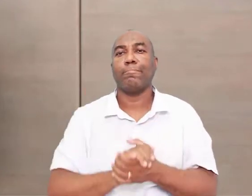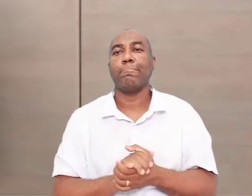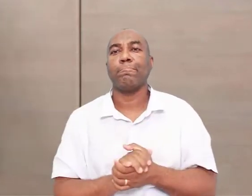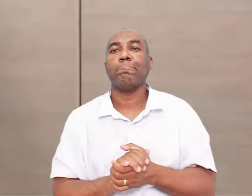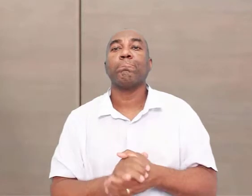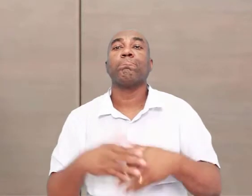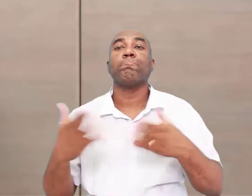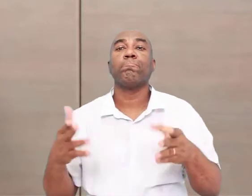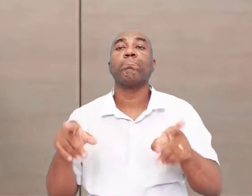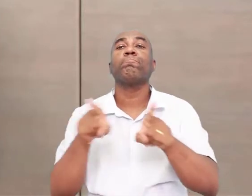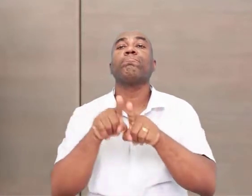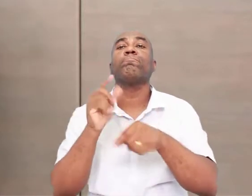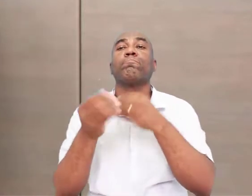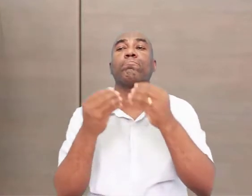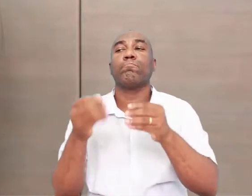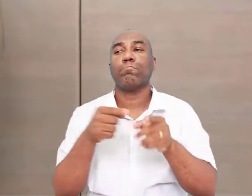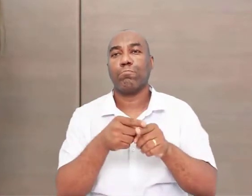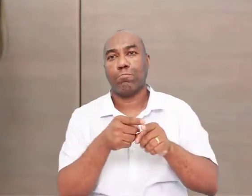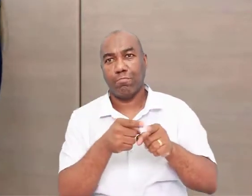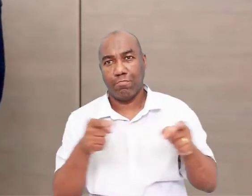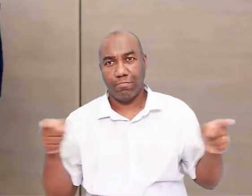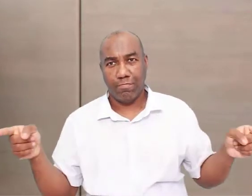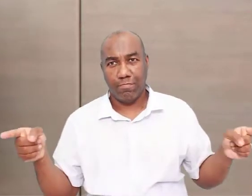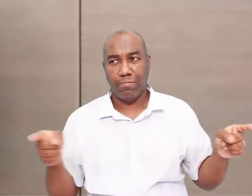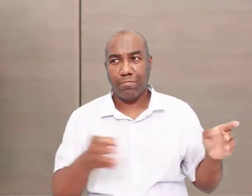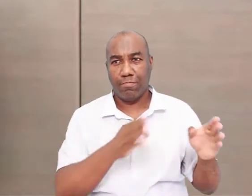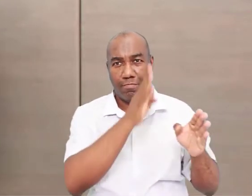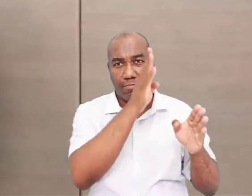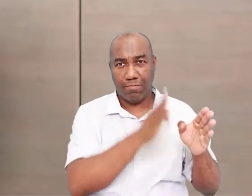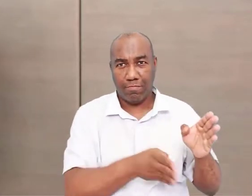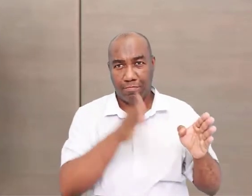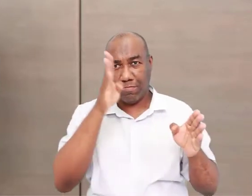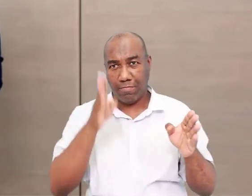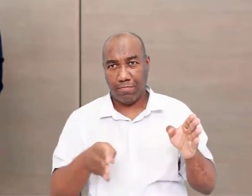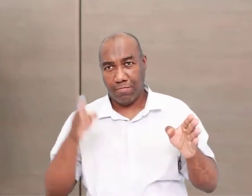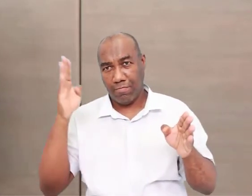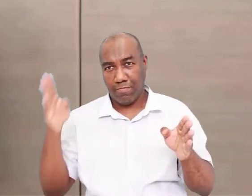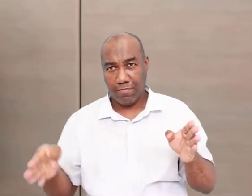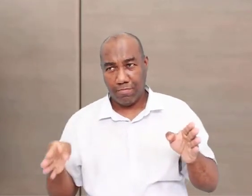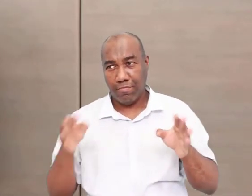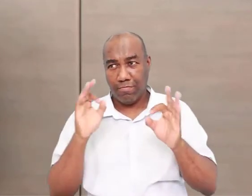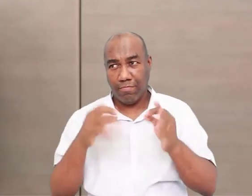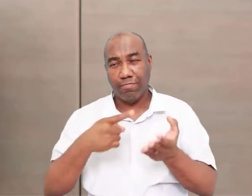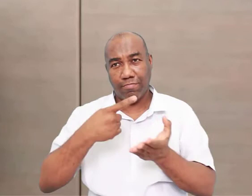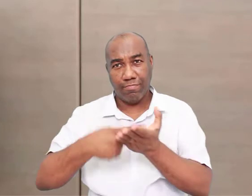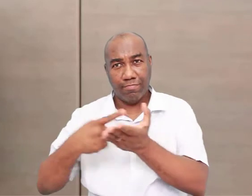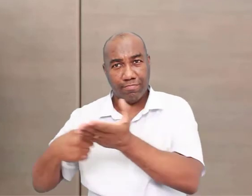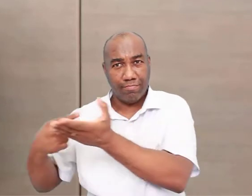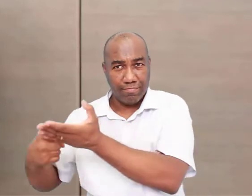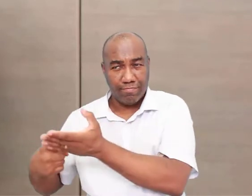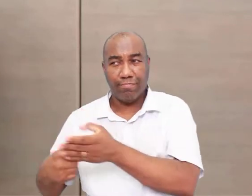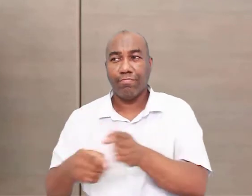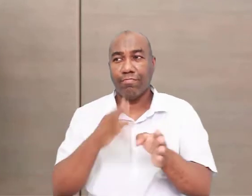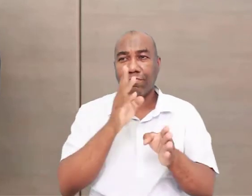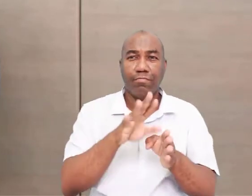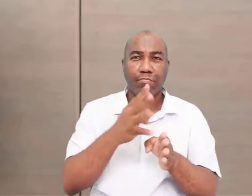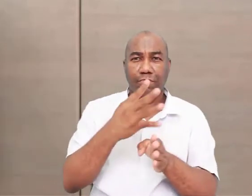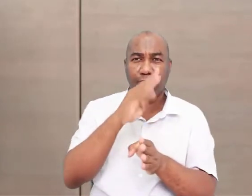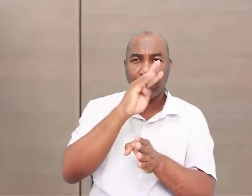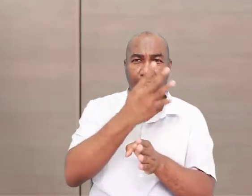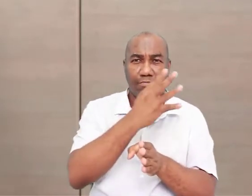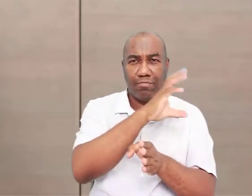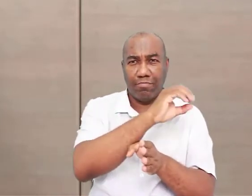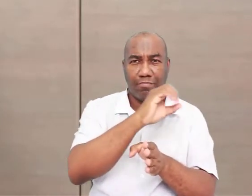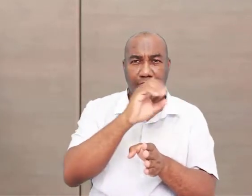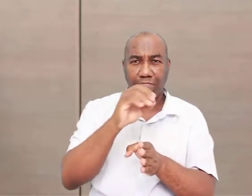Então, essa linha do tempo, a gente costuma dividir ela, então, né? É uma convenção, tá? A gente vai usar a data de mais ou menos 4 mil anos